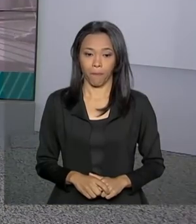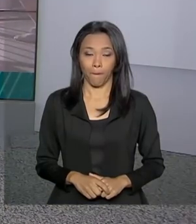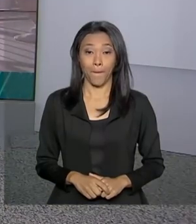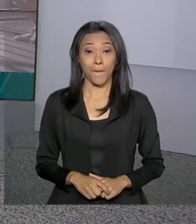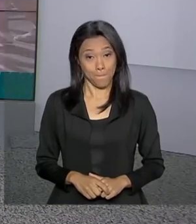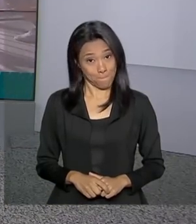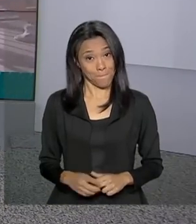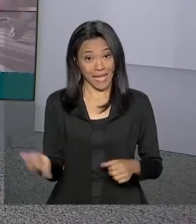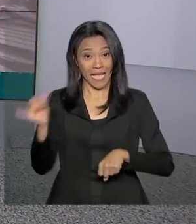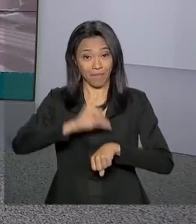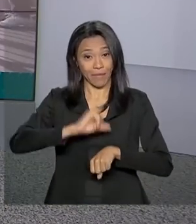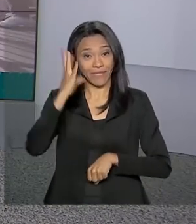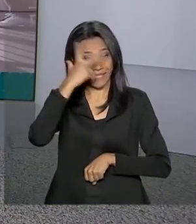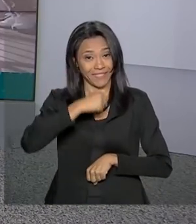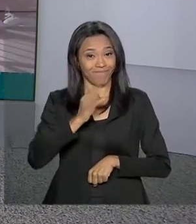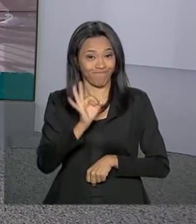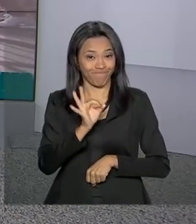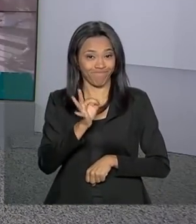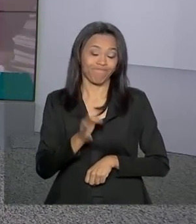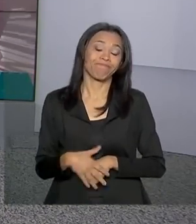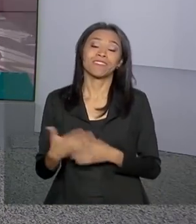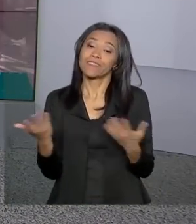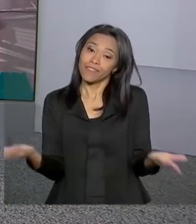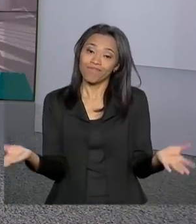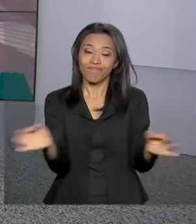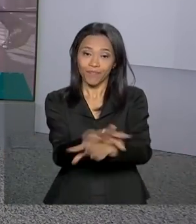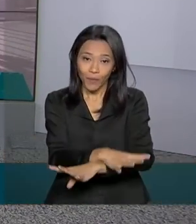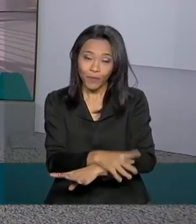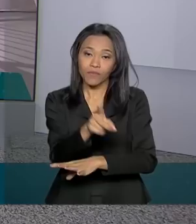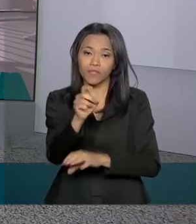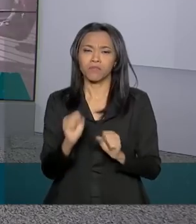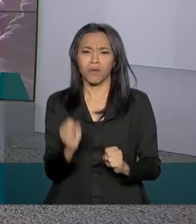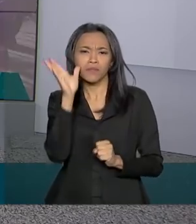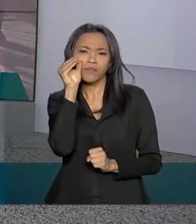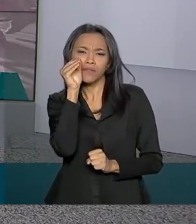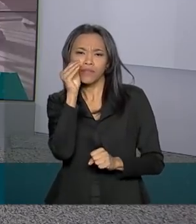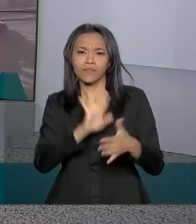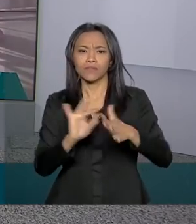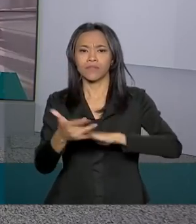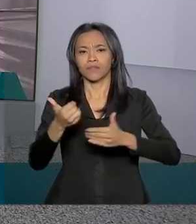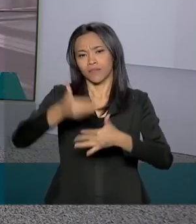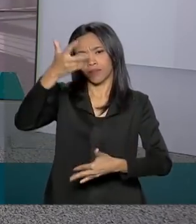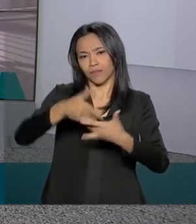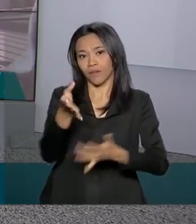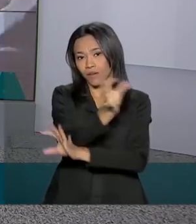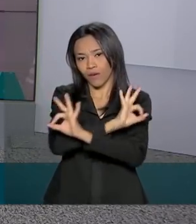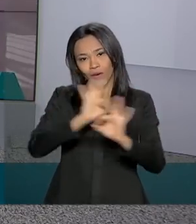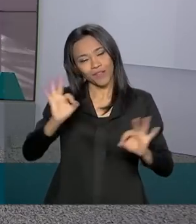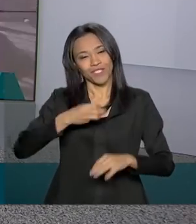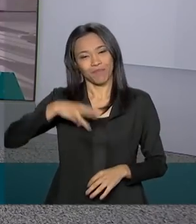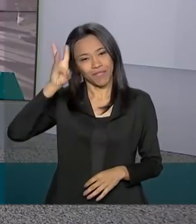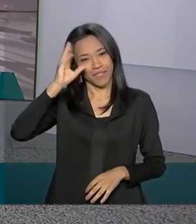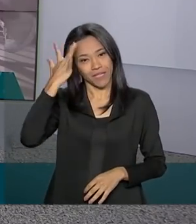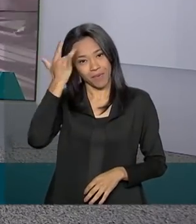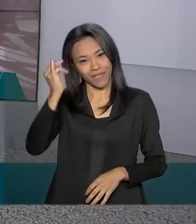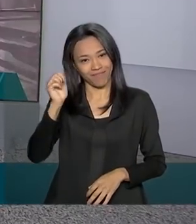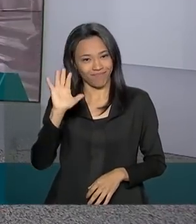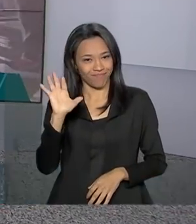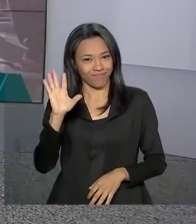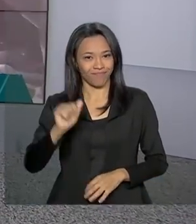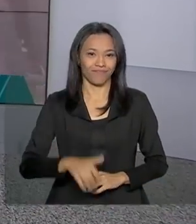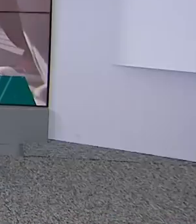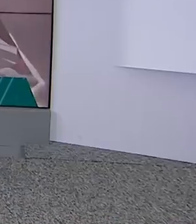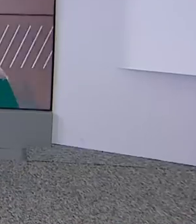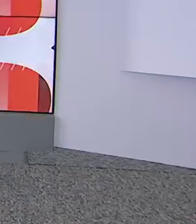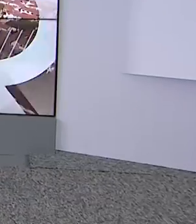A nossa capital é linda mesmo. Bem, gente, por hoje é só. Nos acompanhem também pelas nossas redes sociais. Uma ótima terça-feira e a gente se encontra amanhã. Tchau.